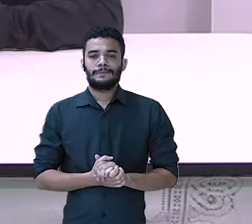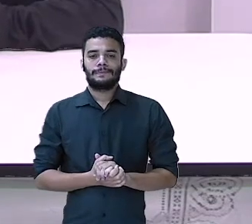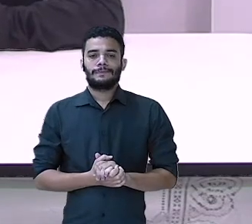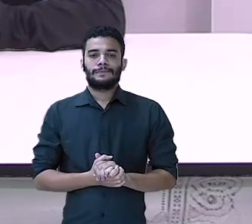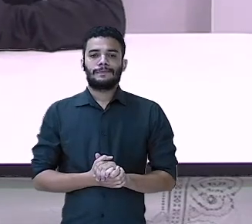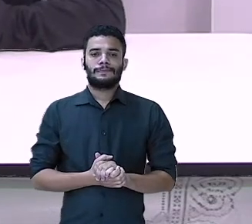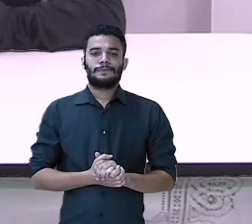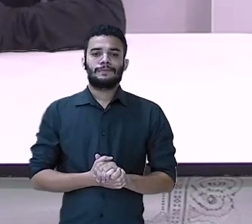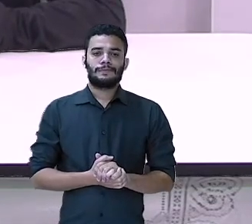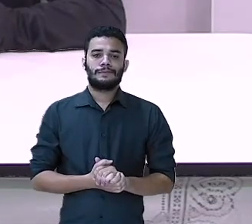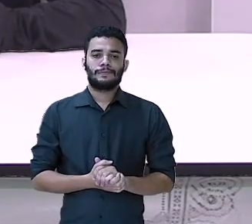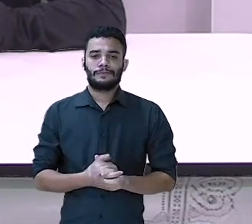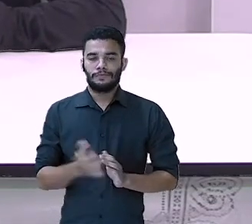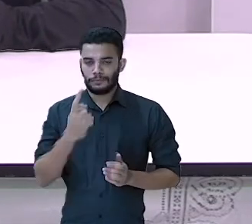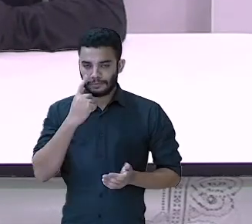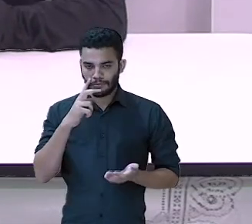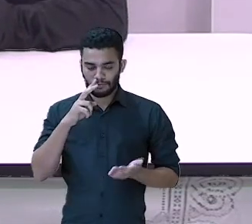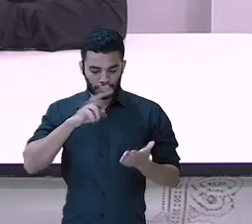Carefa.